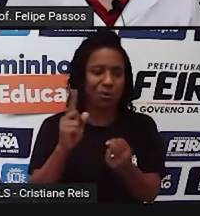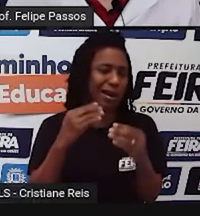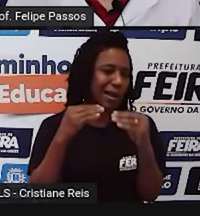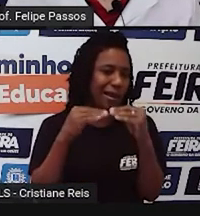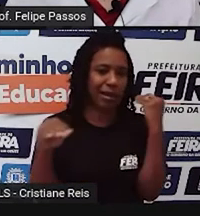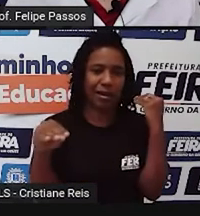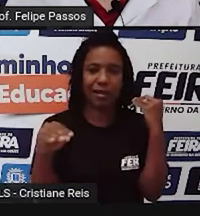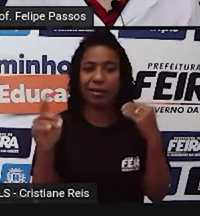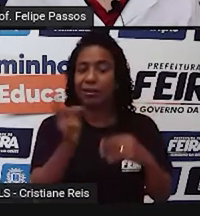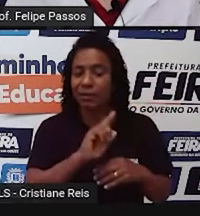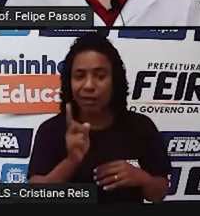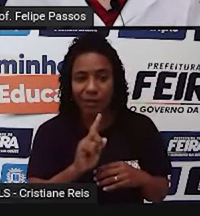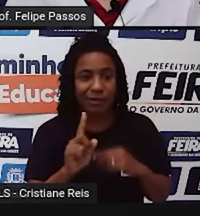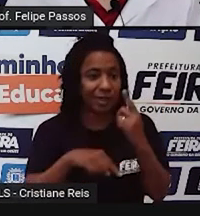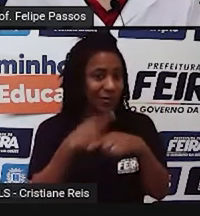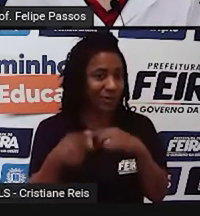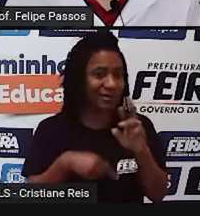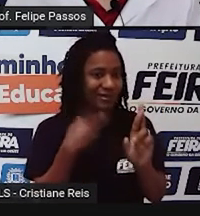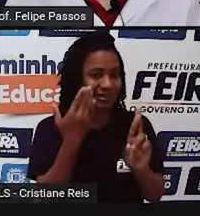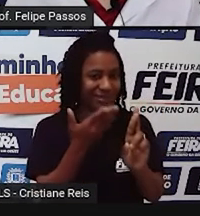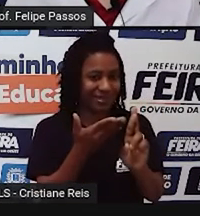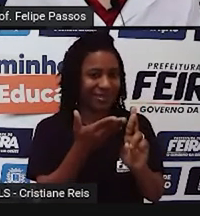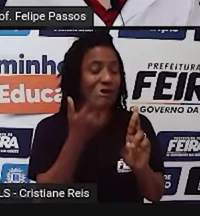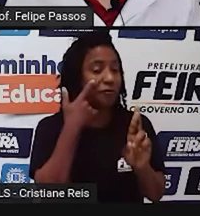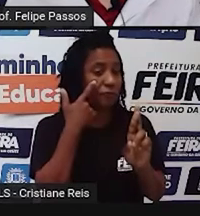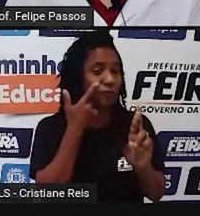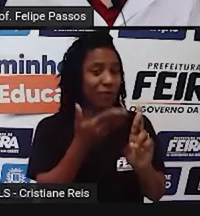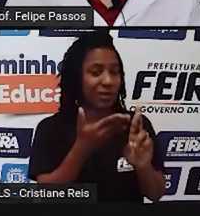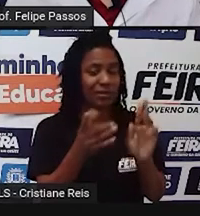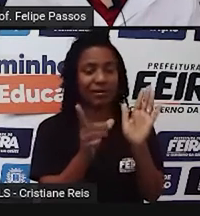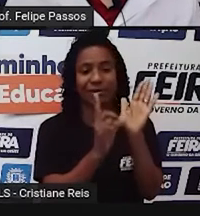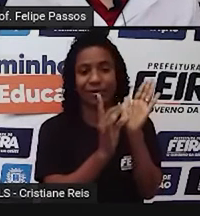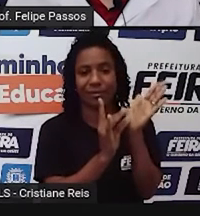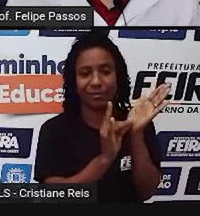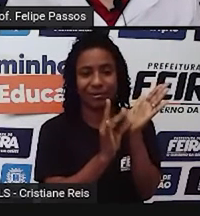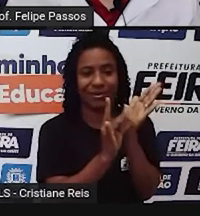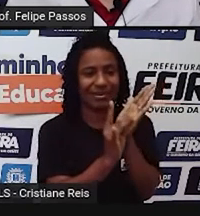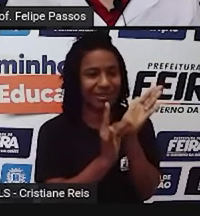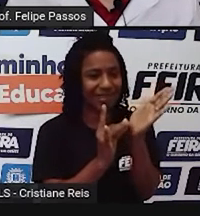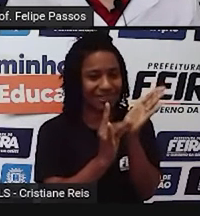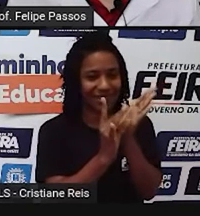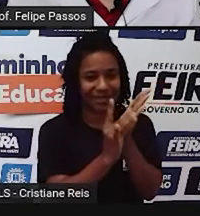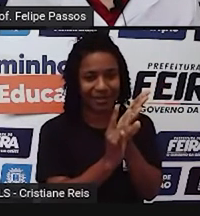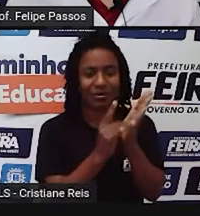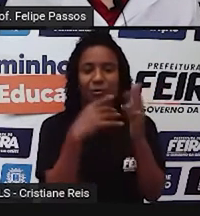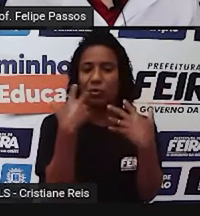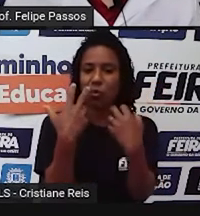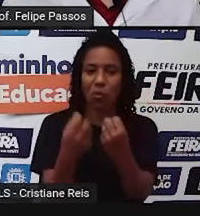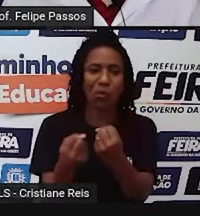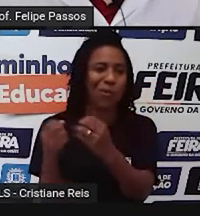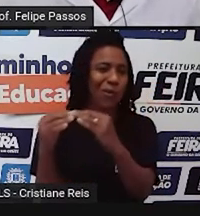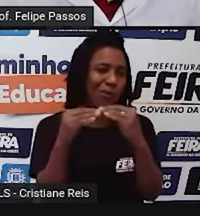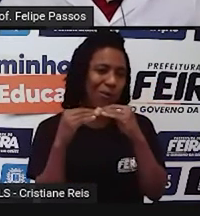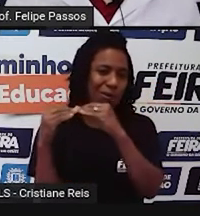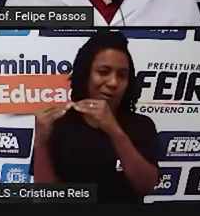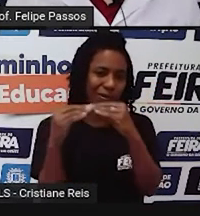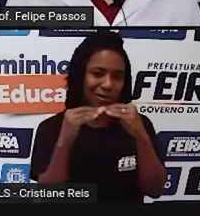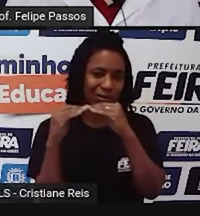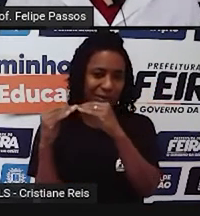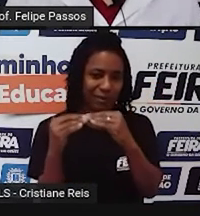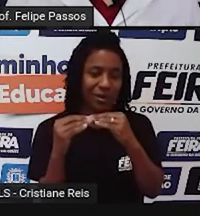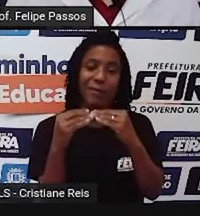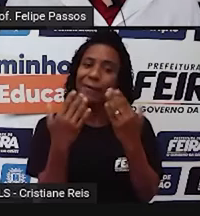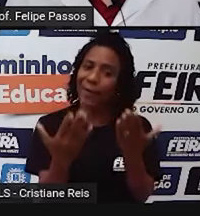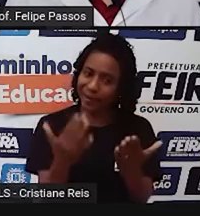fazer a leitura de alguns artigos daqui a pouco e vocês vão entender. Então, assim, todo mundo concorda, mas nem todo mundo leva